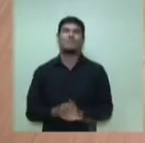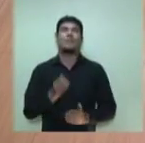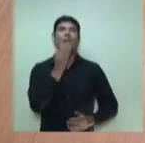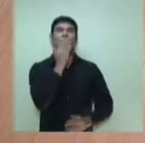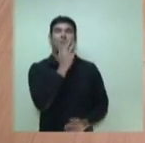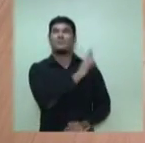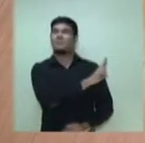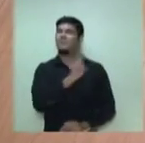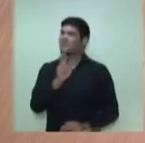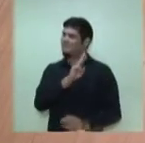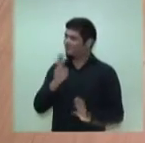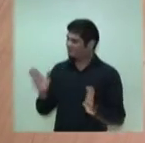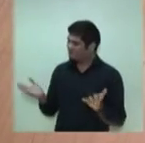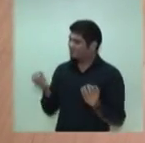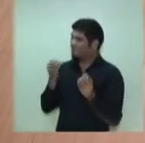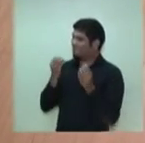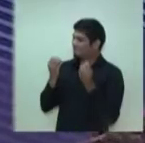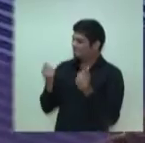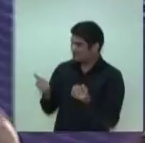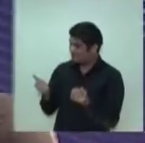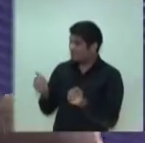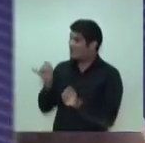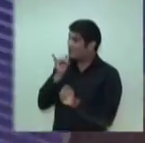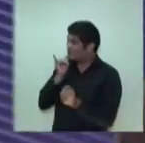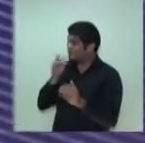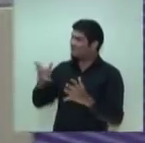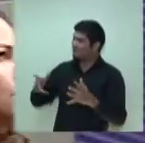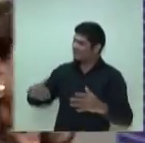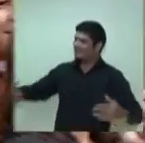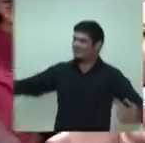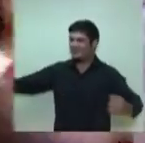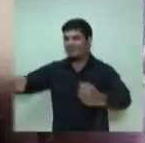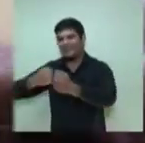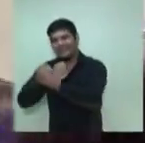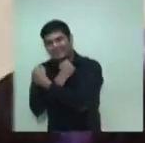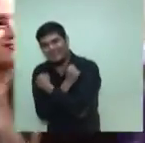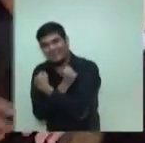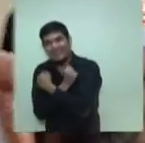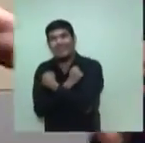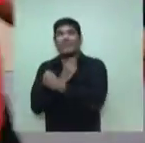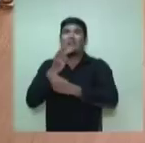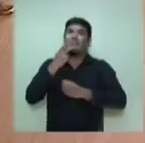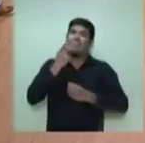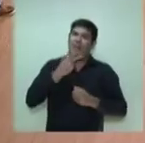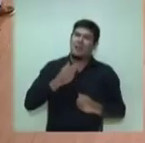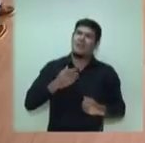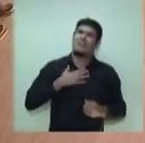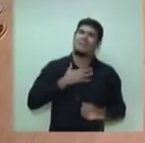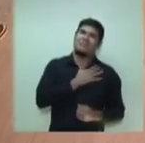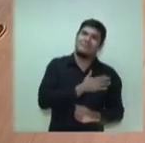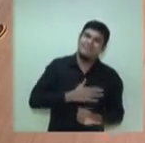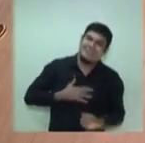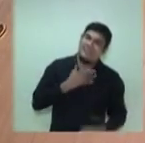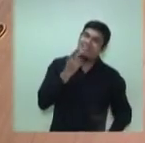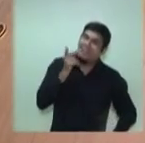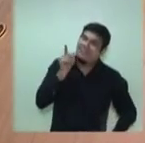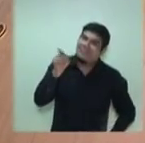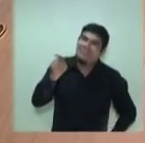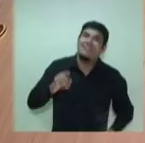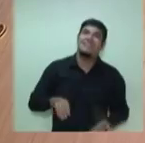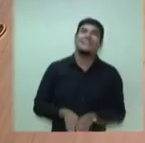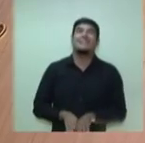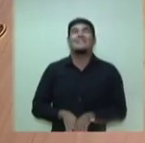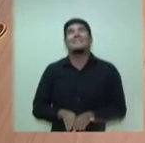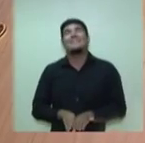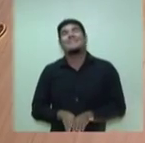um minuto. Tudo bem. Aproveito o exemplo do companheiro e vou lá para ele dar um abraço. Dizer o seguinte, que eu tenho muita honra em falar contigo, mas muita honra mesmo. E dizer que